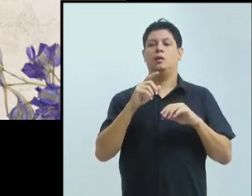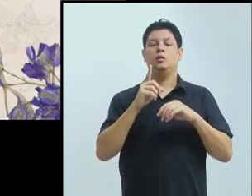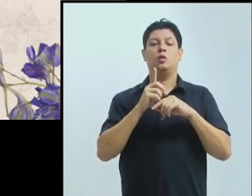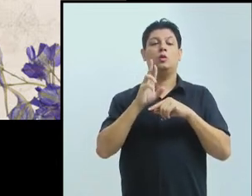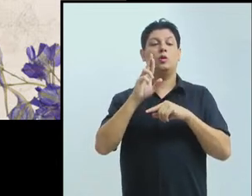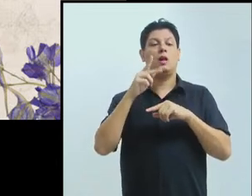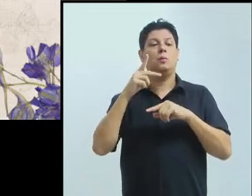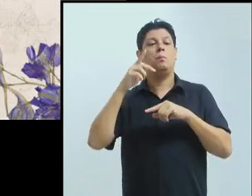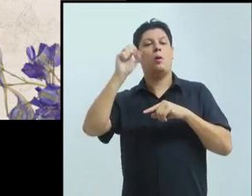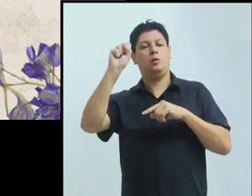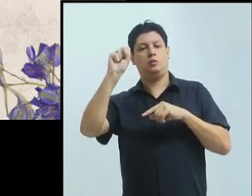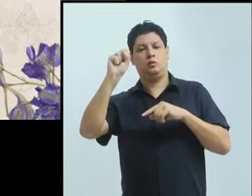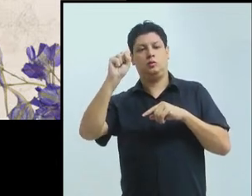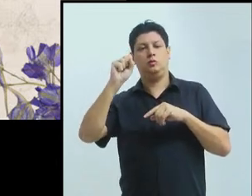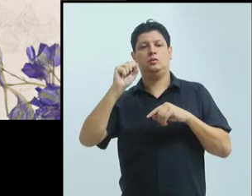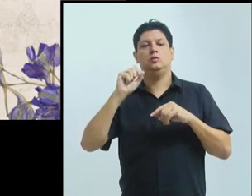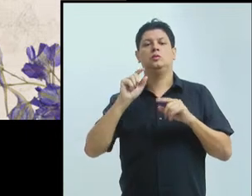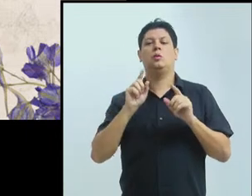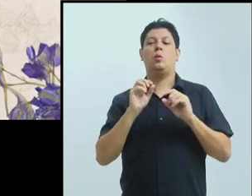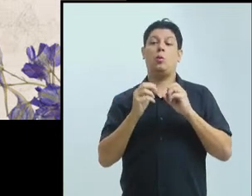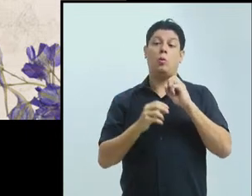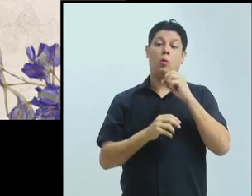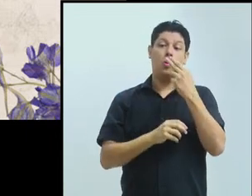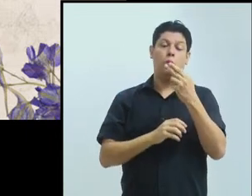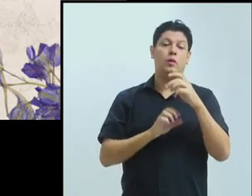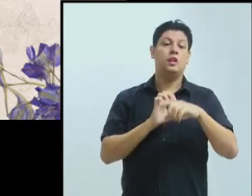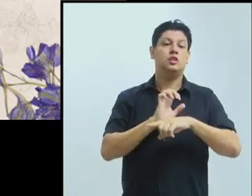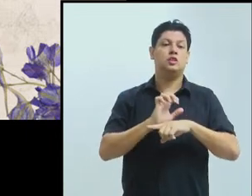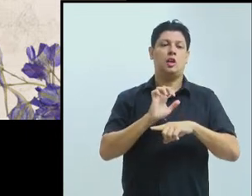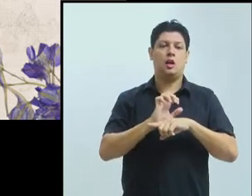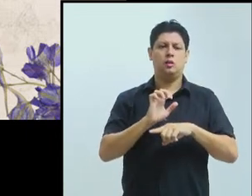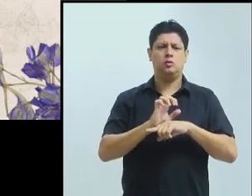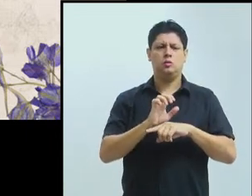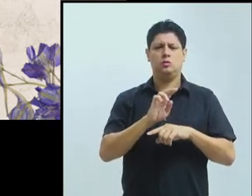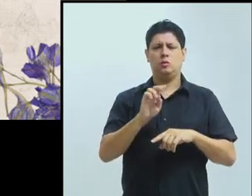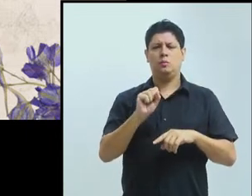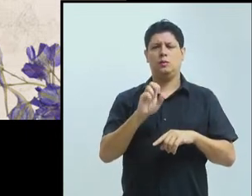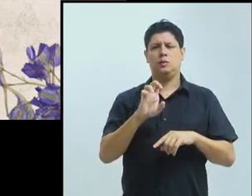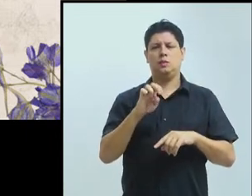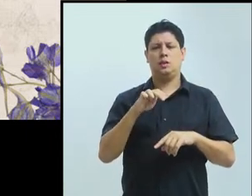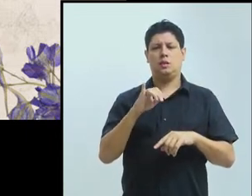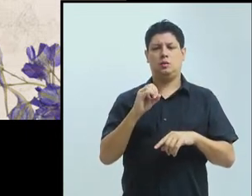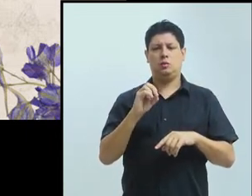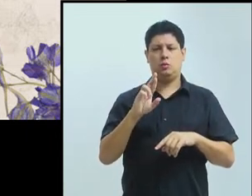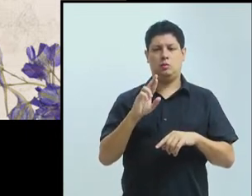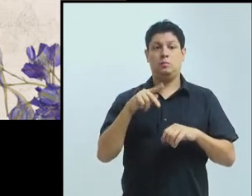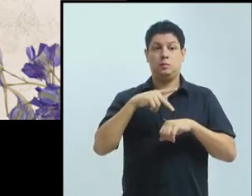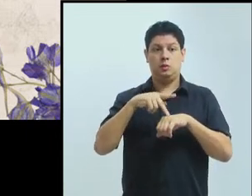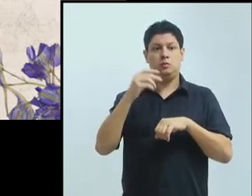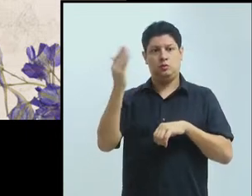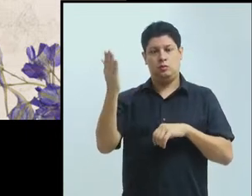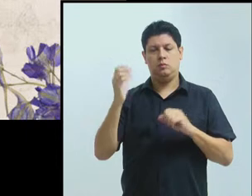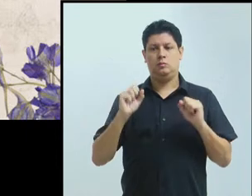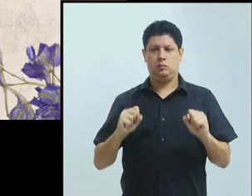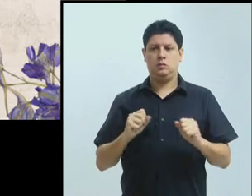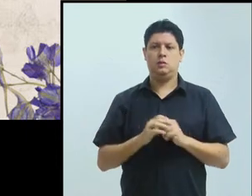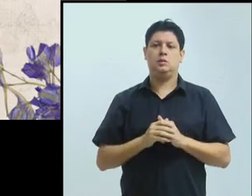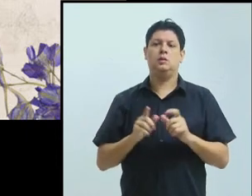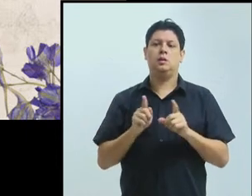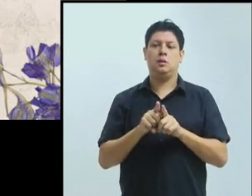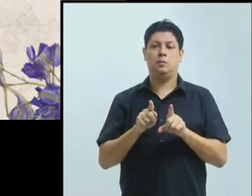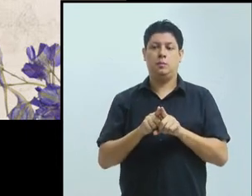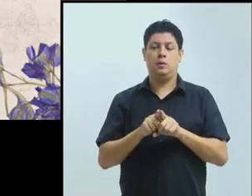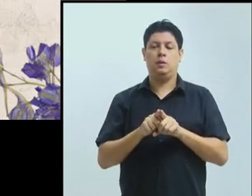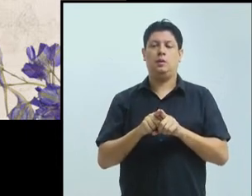orientação e co-orientação de docentes permanentes na pós-graduação no exterior. E participação de docentes em